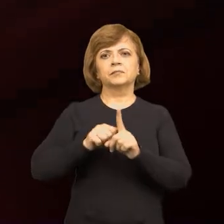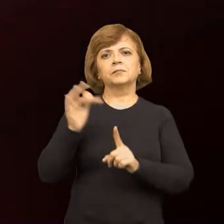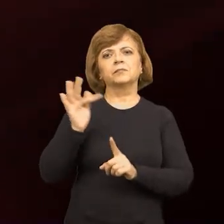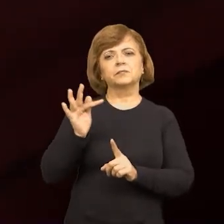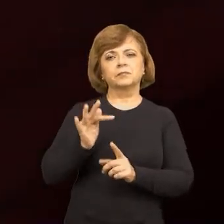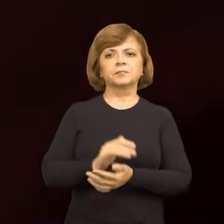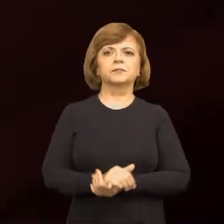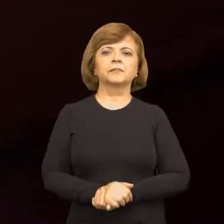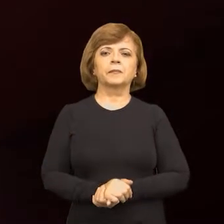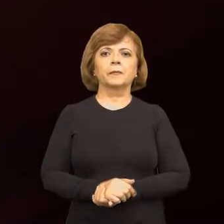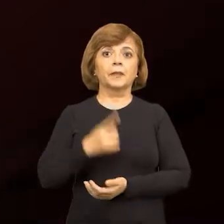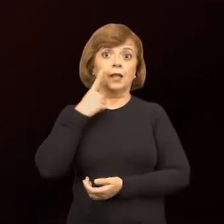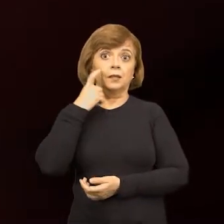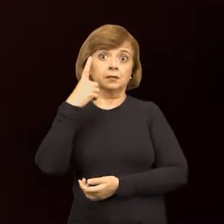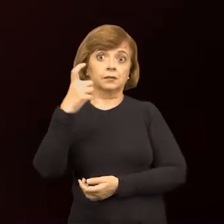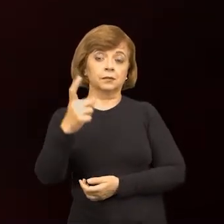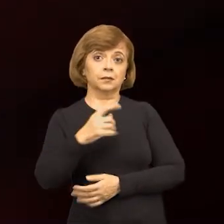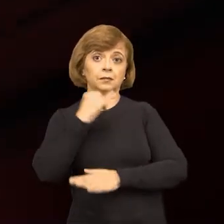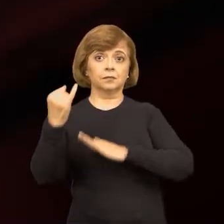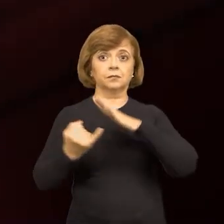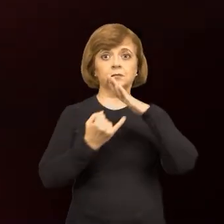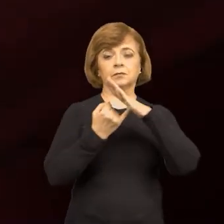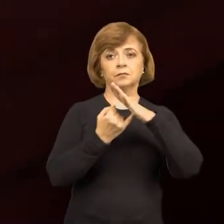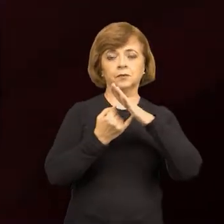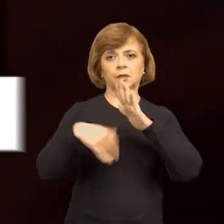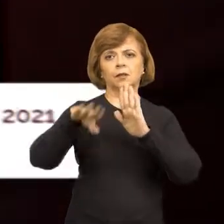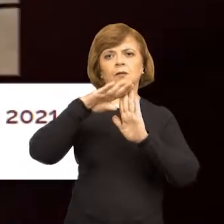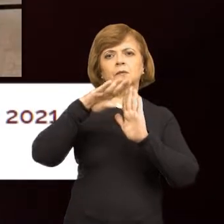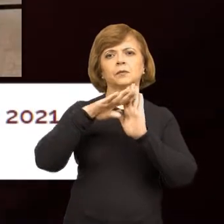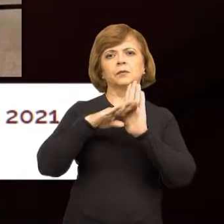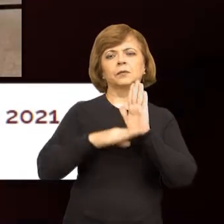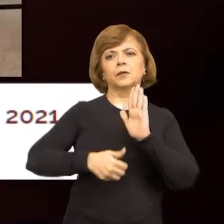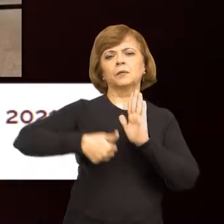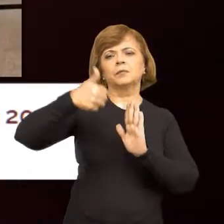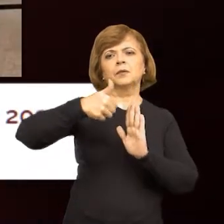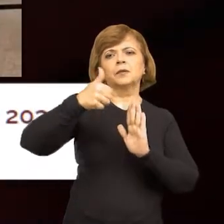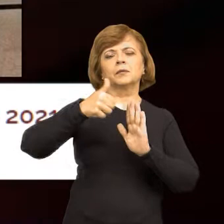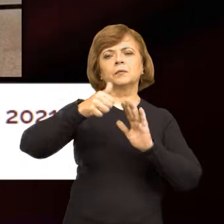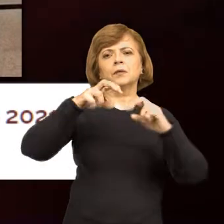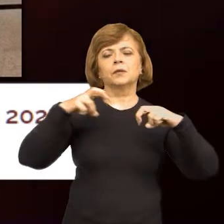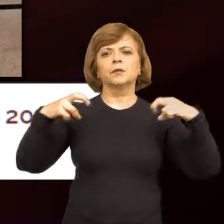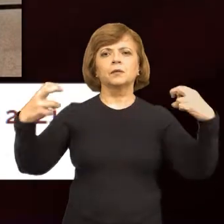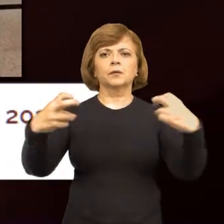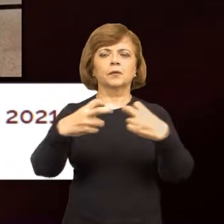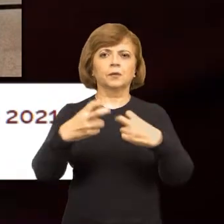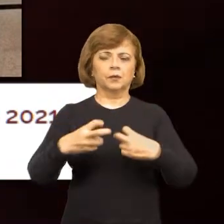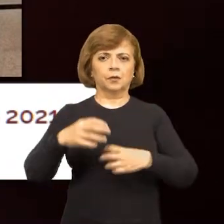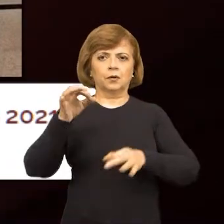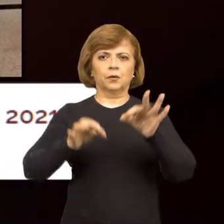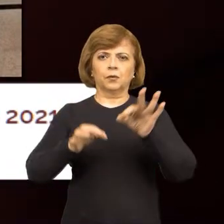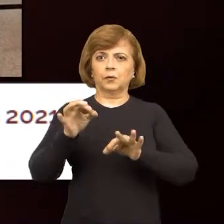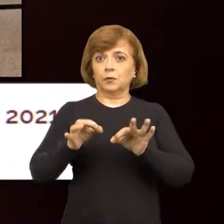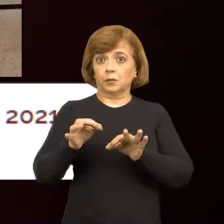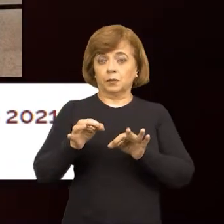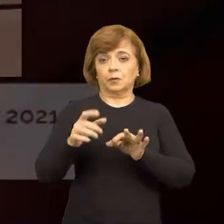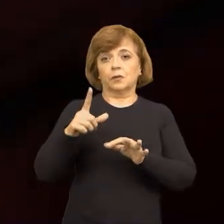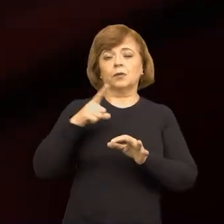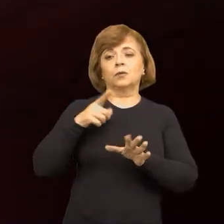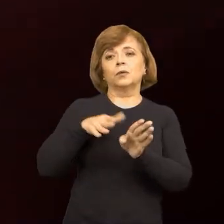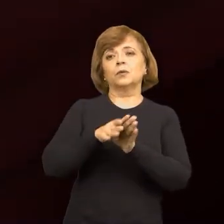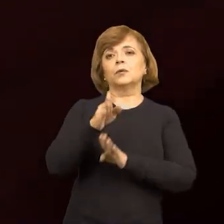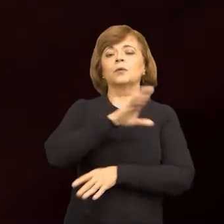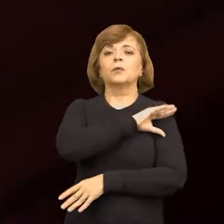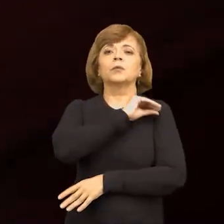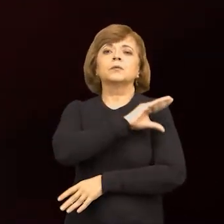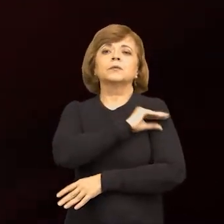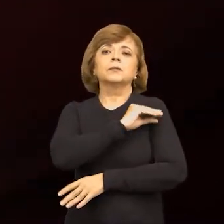Temas de interesse institucional pautaram a primeira sessão ordinária de 2021 do Conselho Nacional do